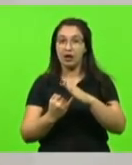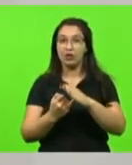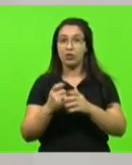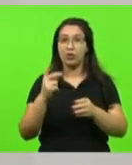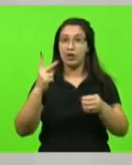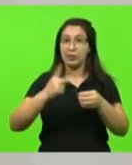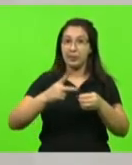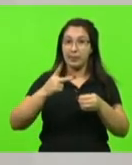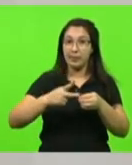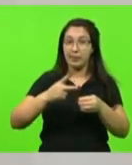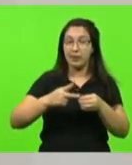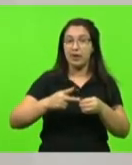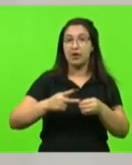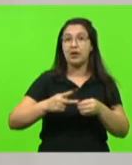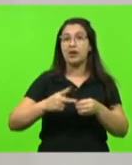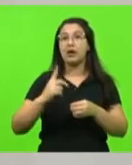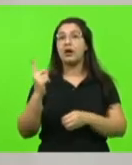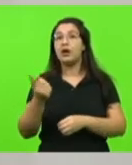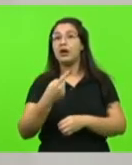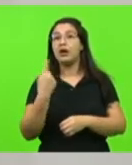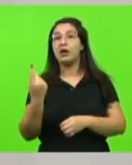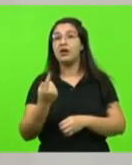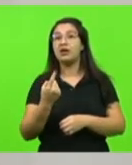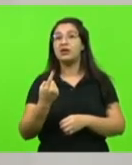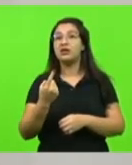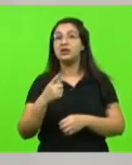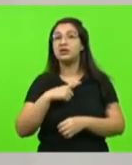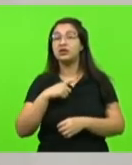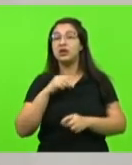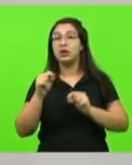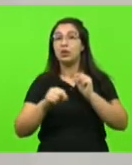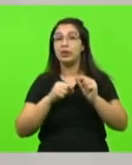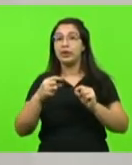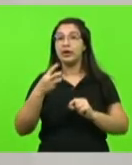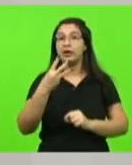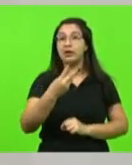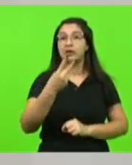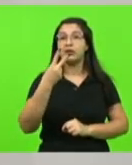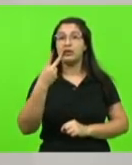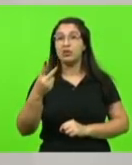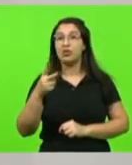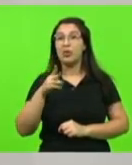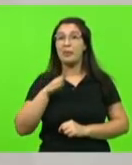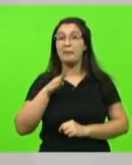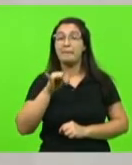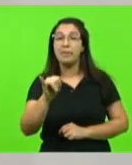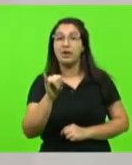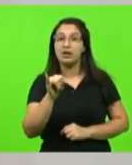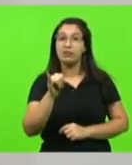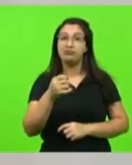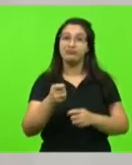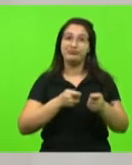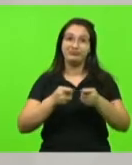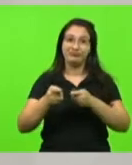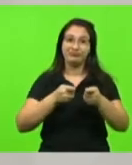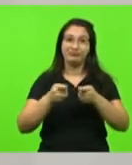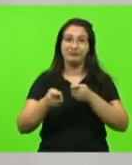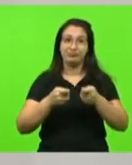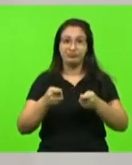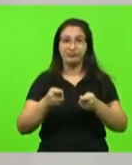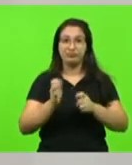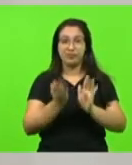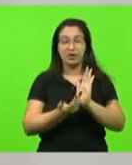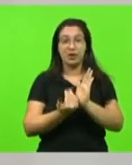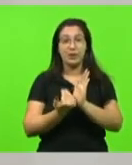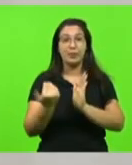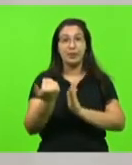nós teríamos 32 bi de economia gerada. Em 20 anos, a